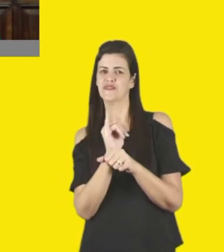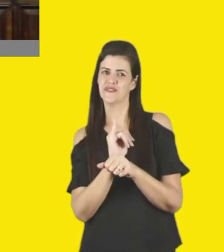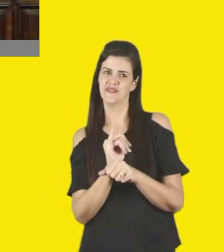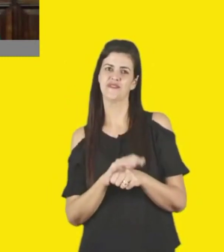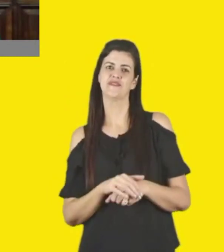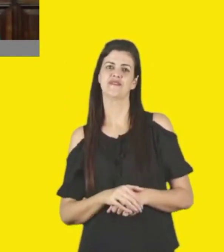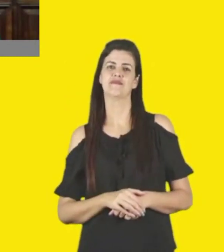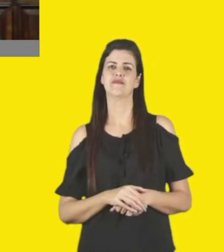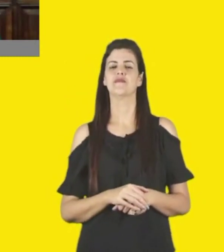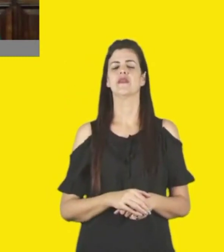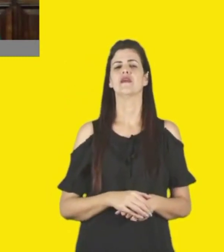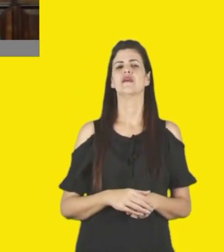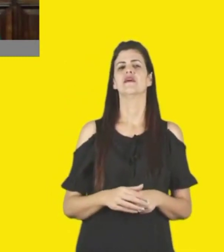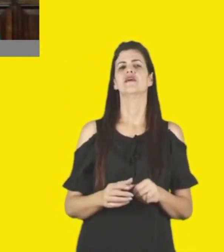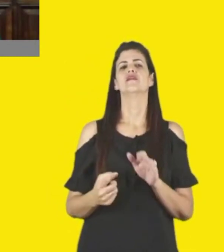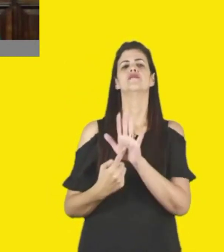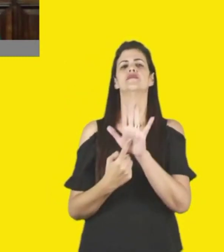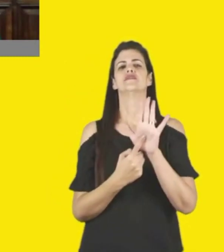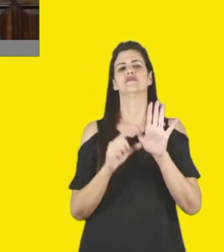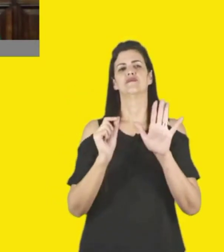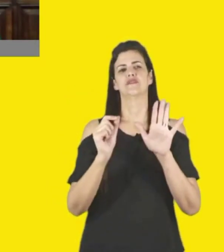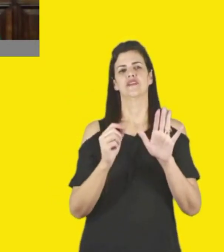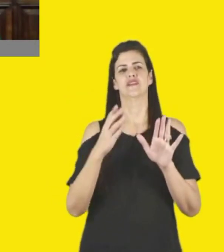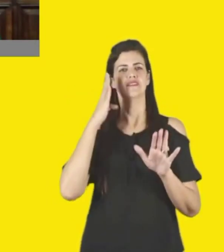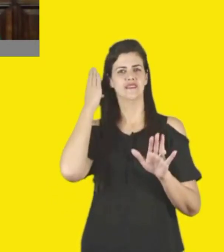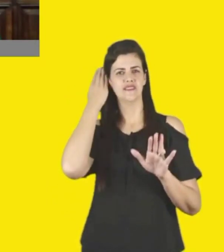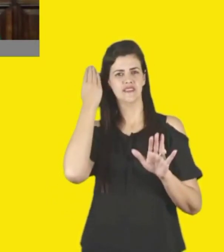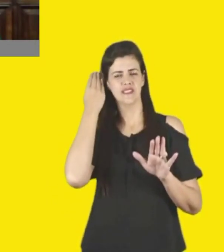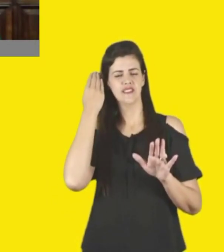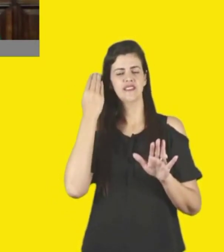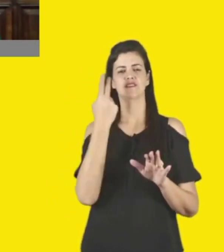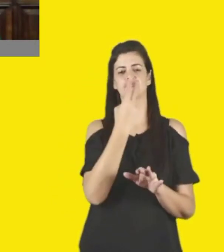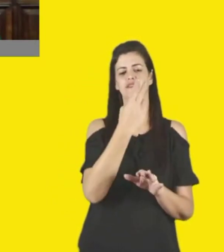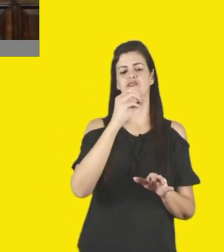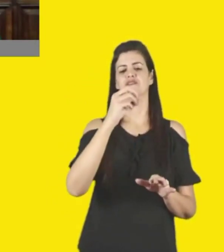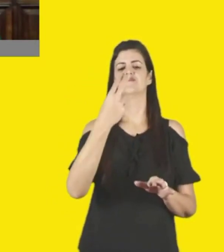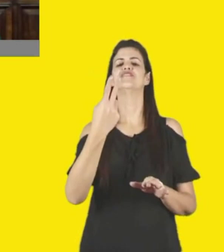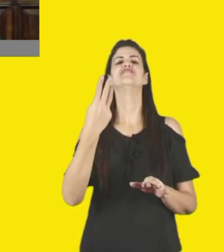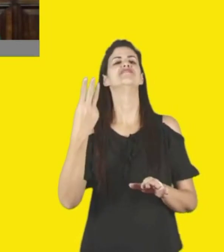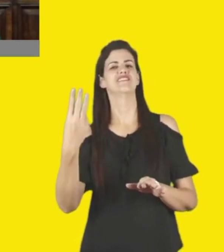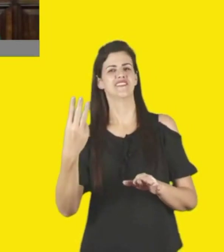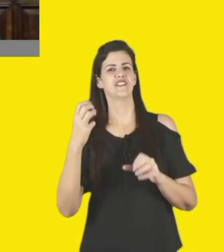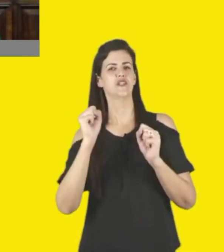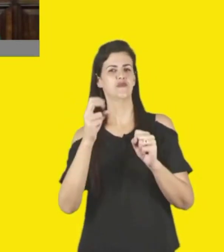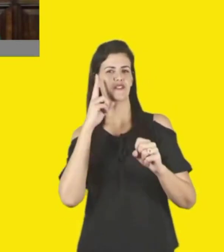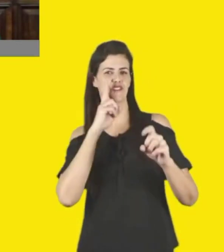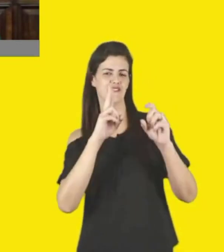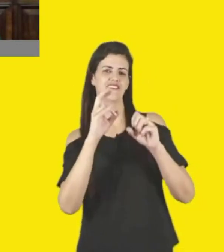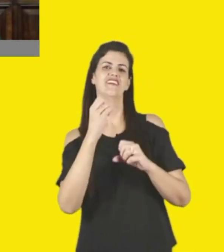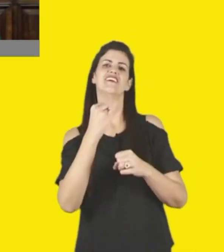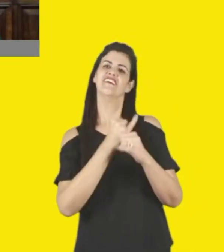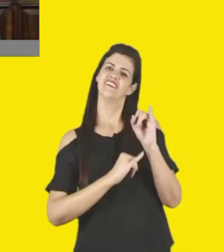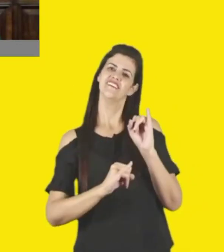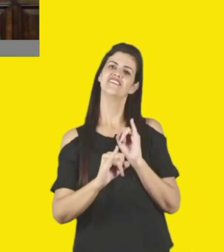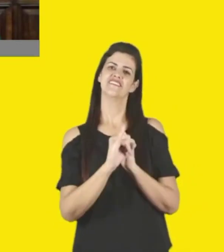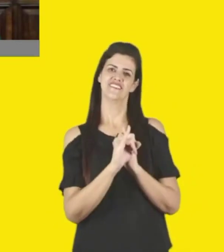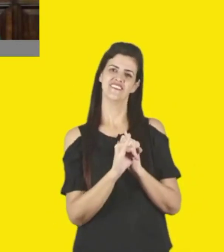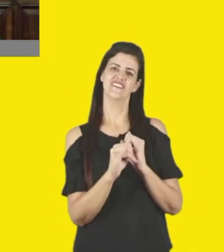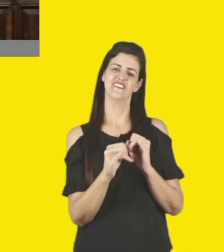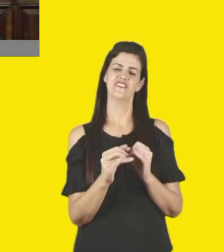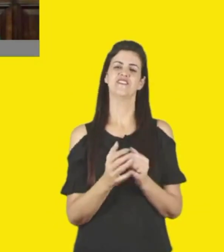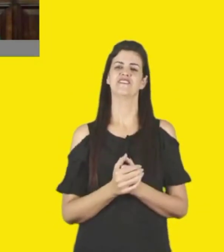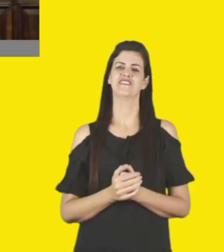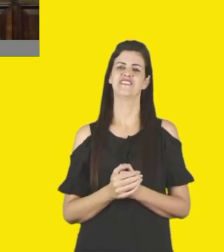2023 está disponível em www.sescsp.org.br barra